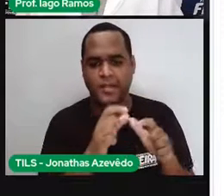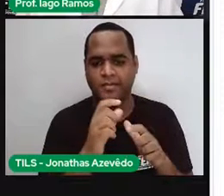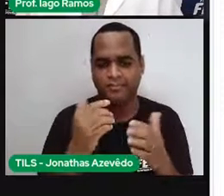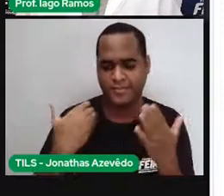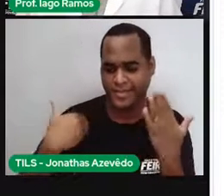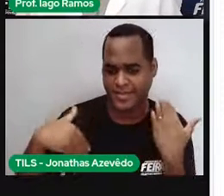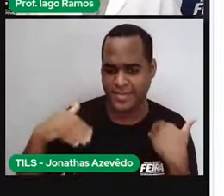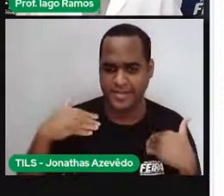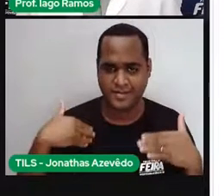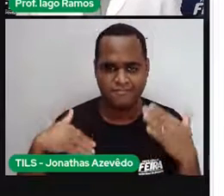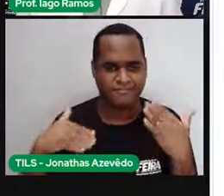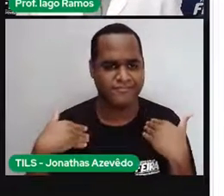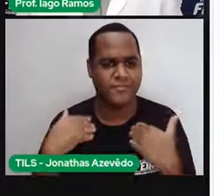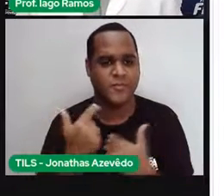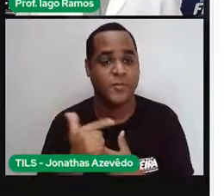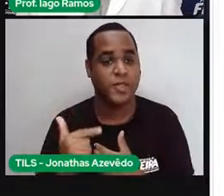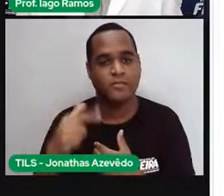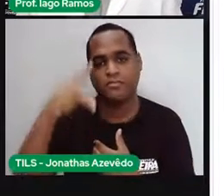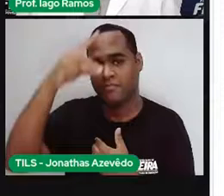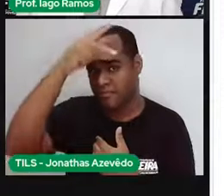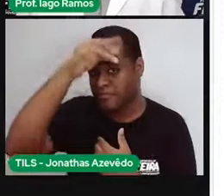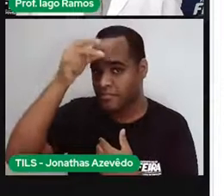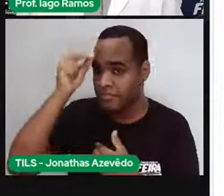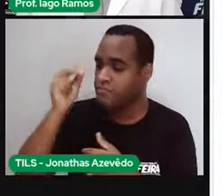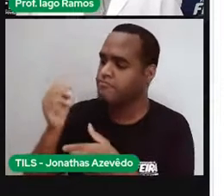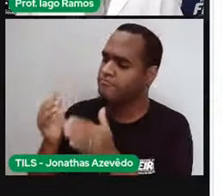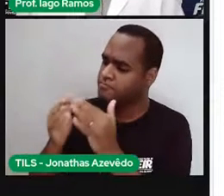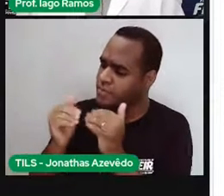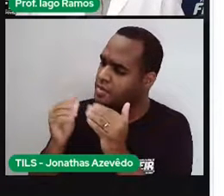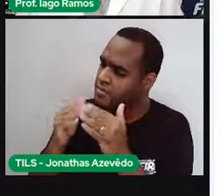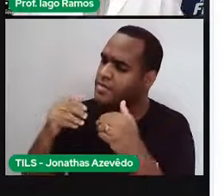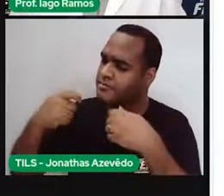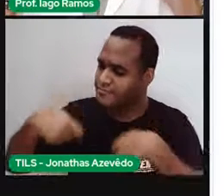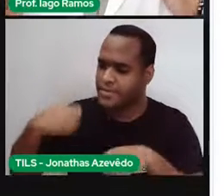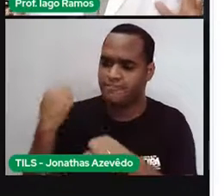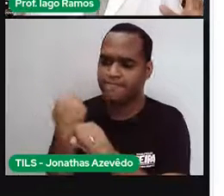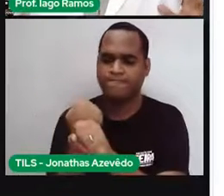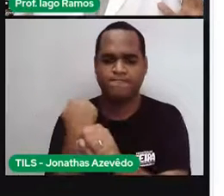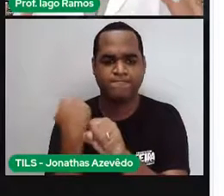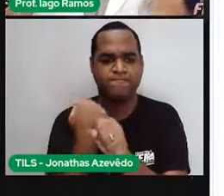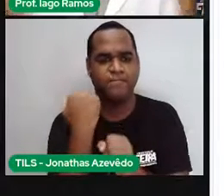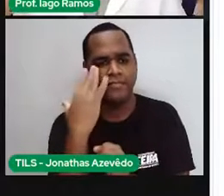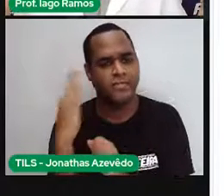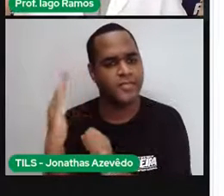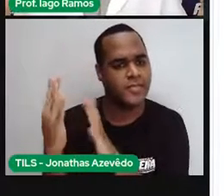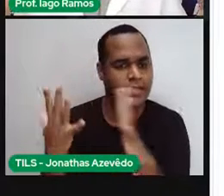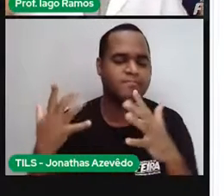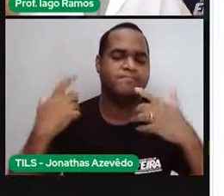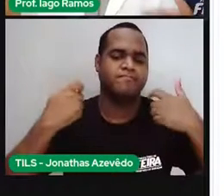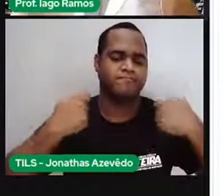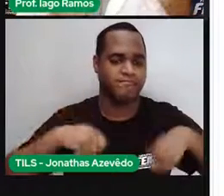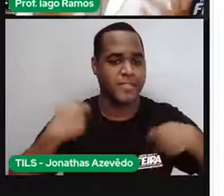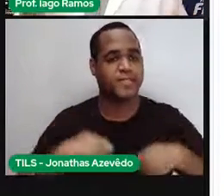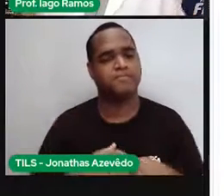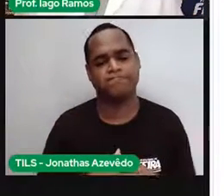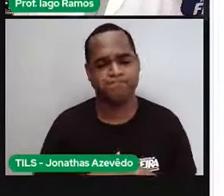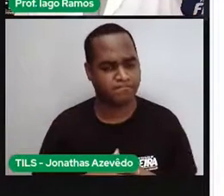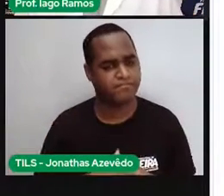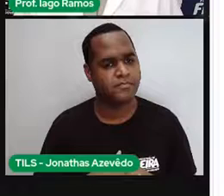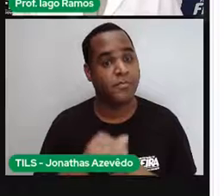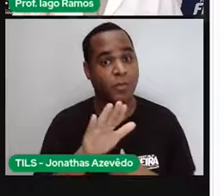reivindicam à prefeitura municipal a construção de uma praça. Até aqui, qual é a situação? Os